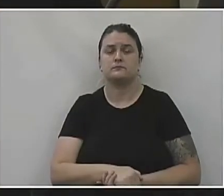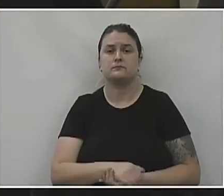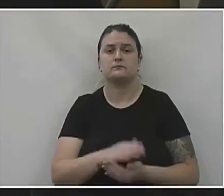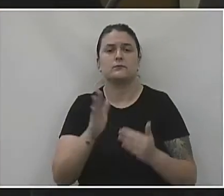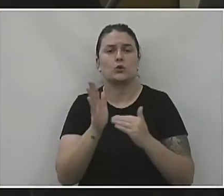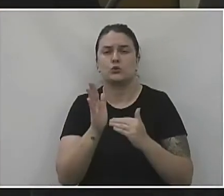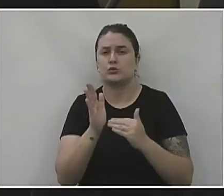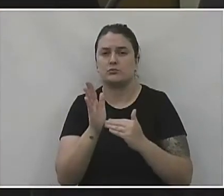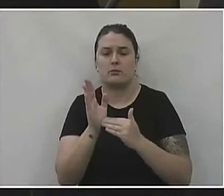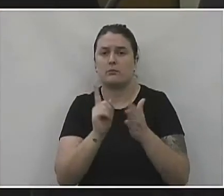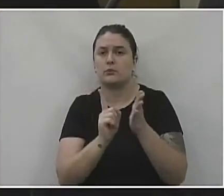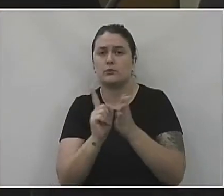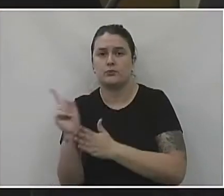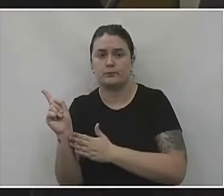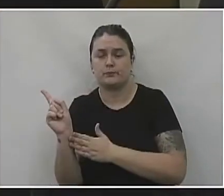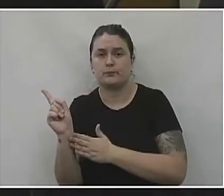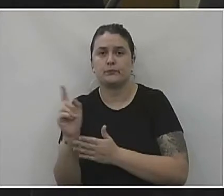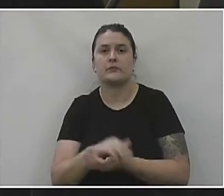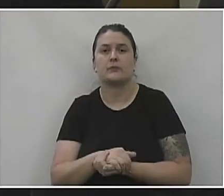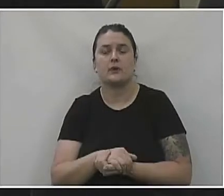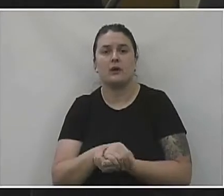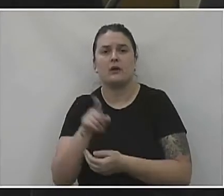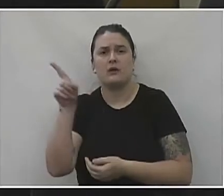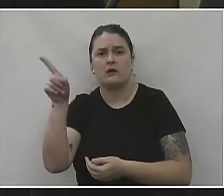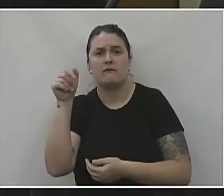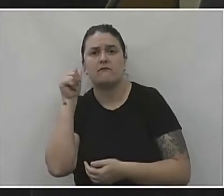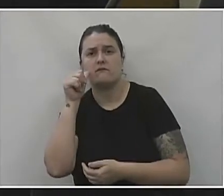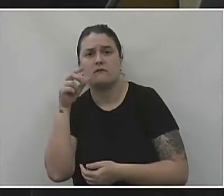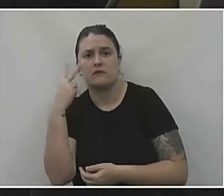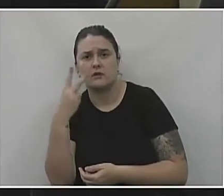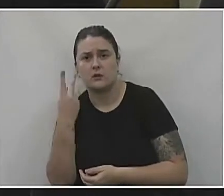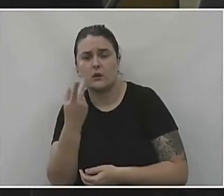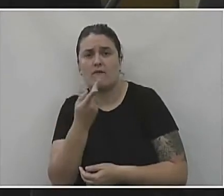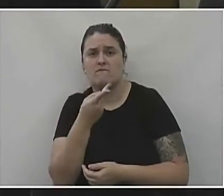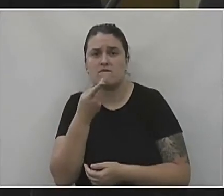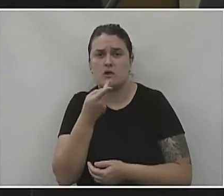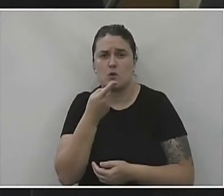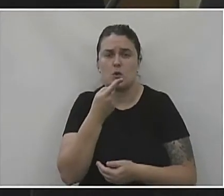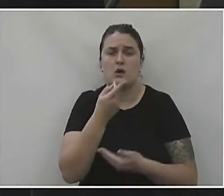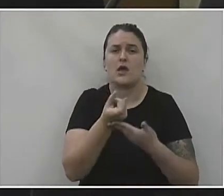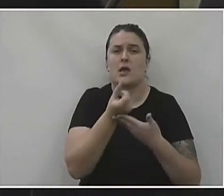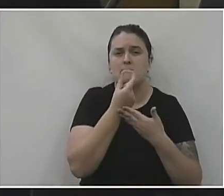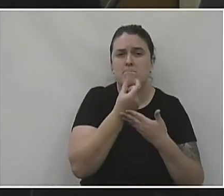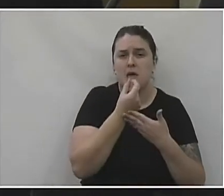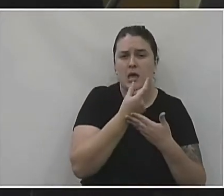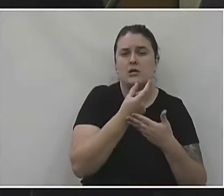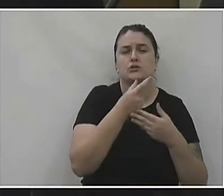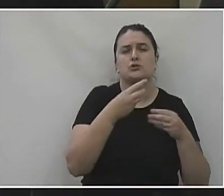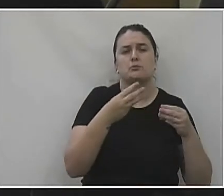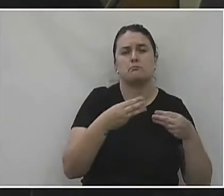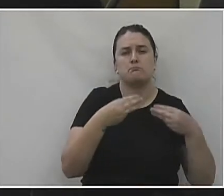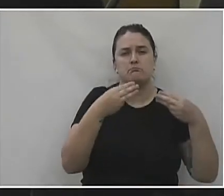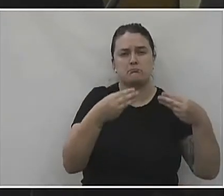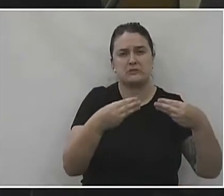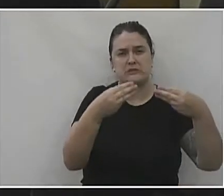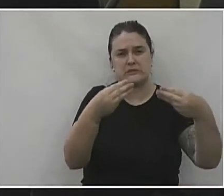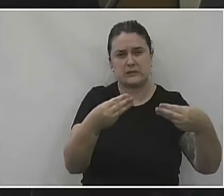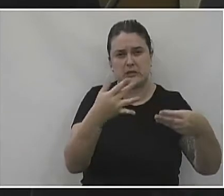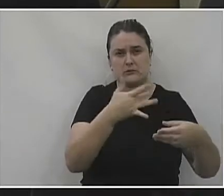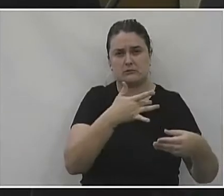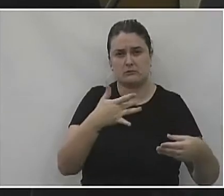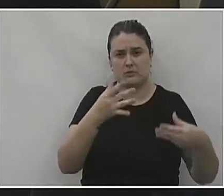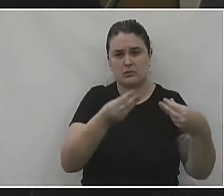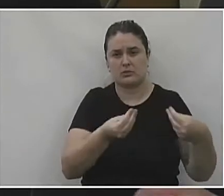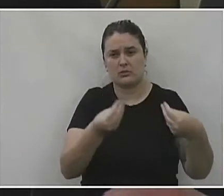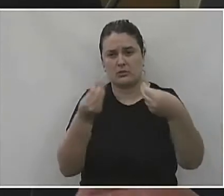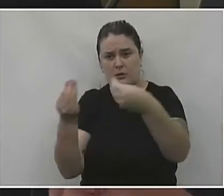a última, só para terminar, a nobre vereadora citou ali o caso dos medicamentos que foram doados para uma